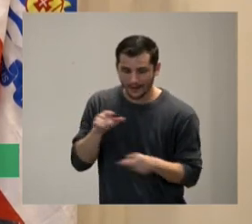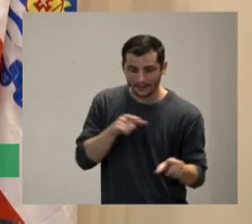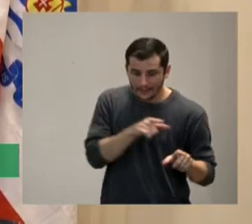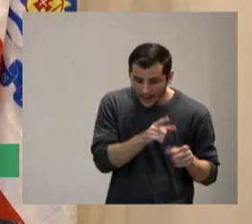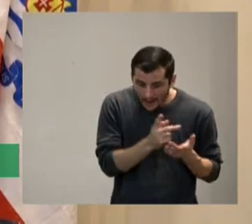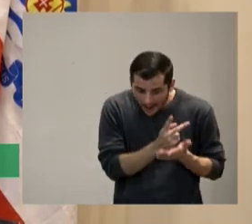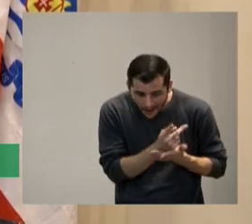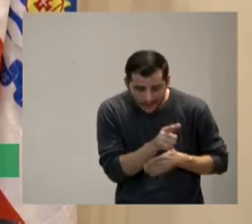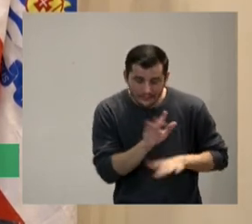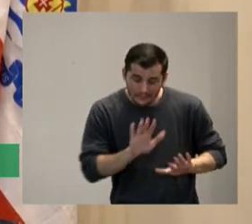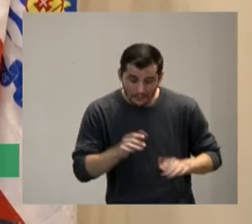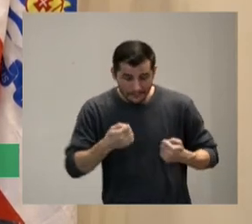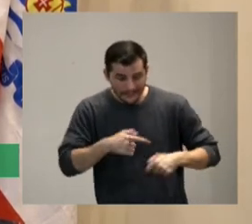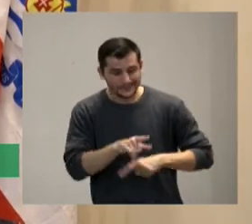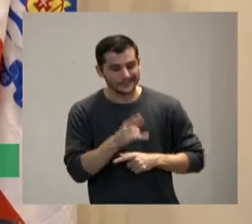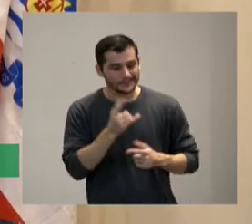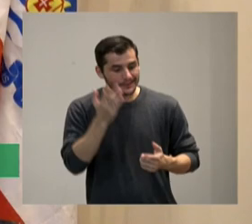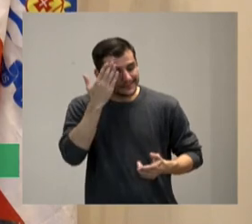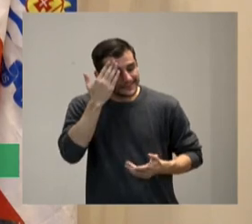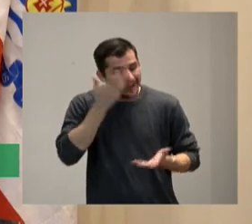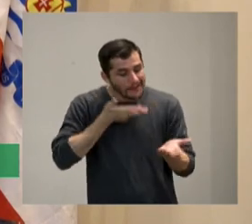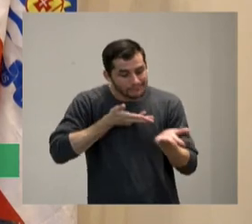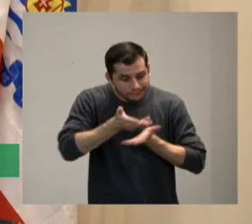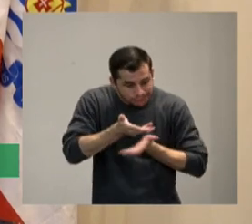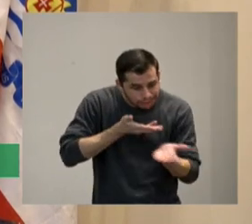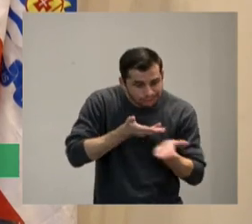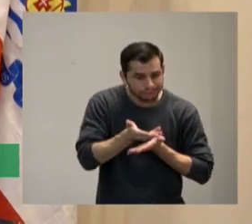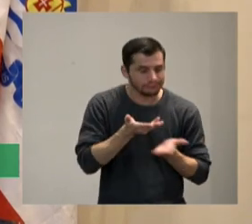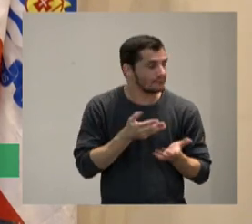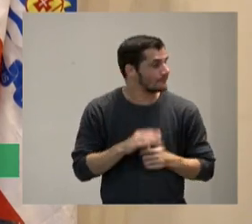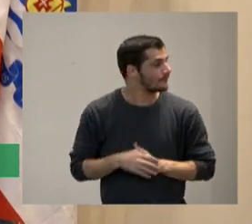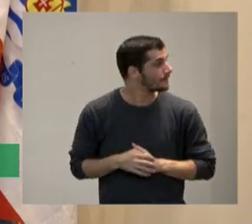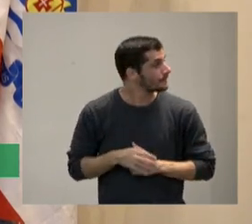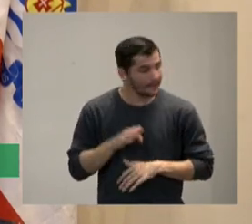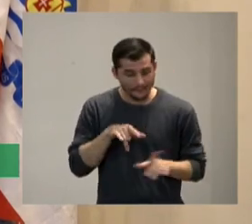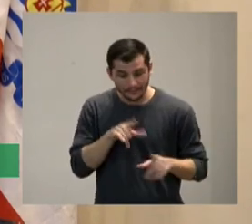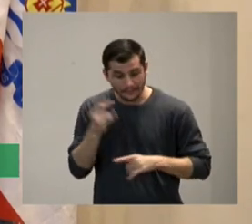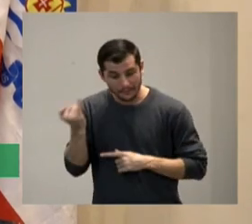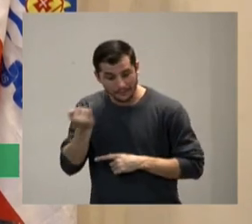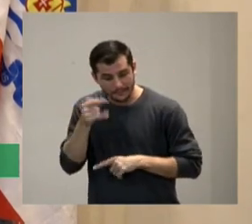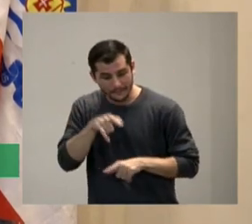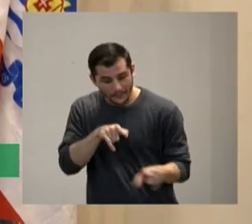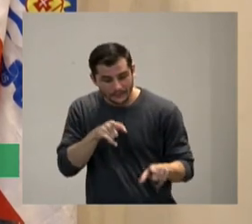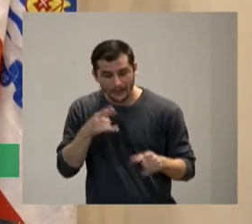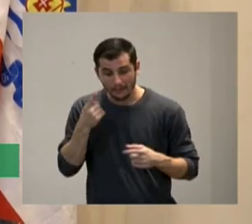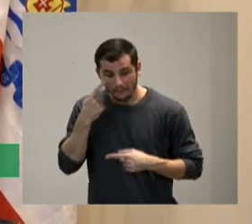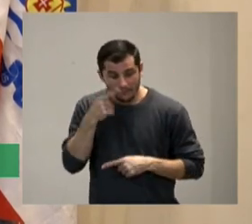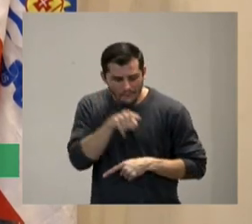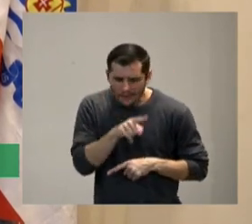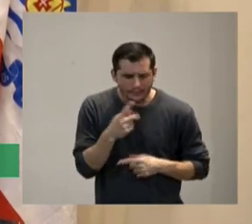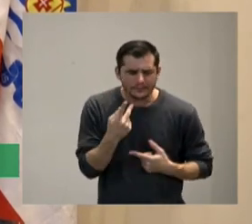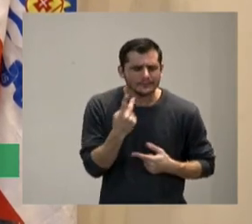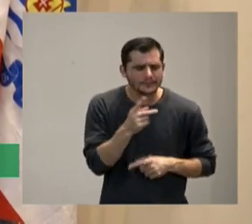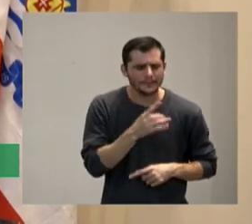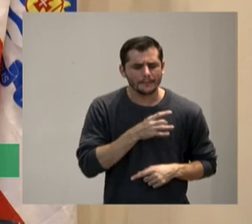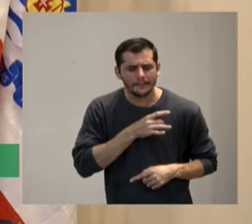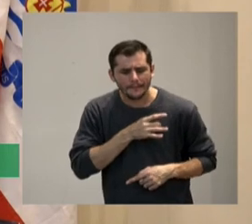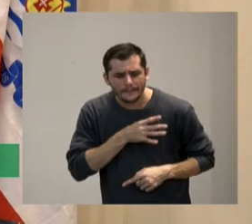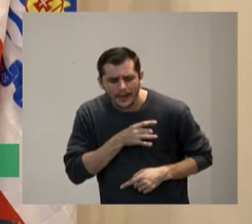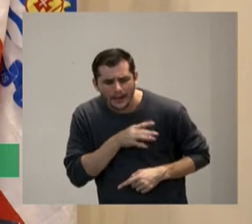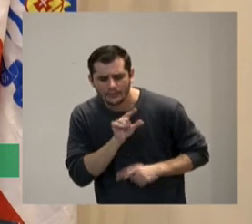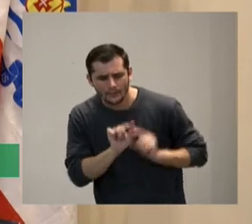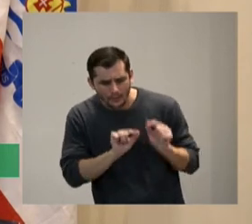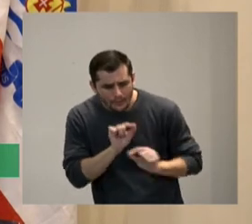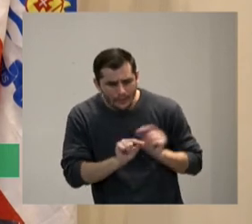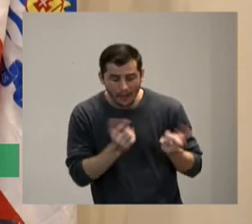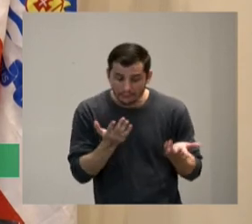eles vocês vão ver aqui no final isso aqui é importantíssimo a gente tem que ouvir qual que é seu medo vamos entender vamos diferenciar teve um